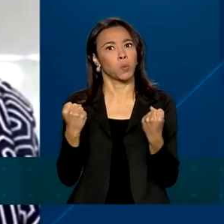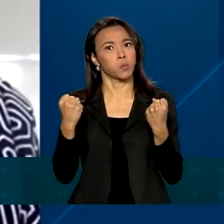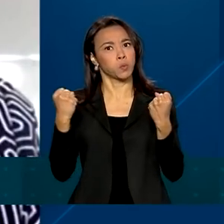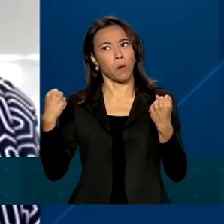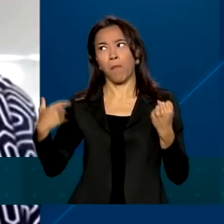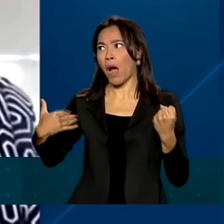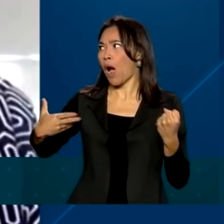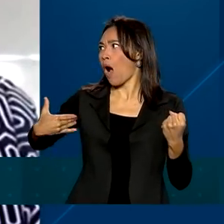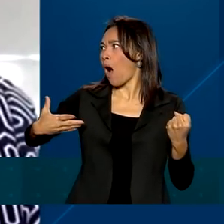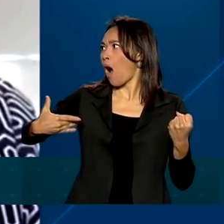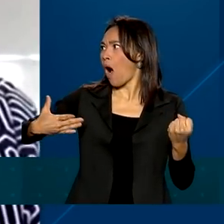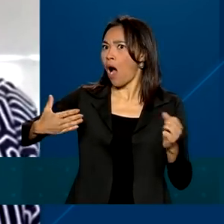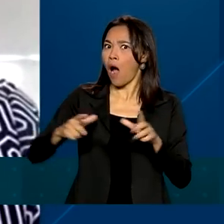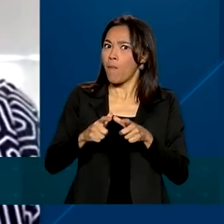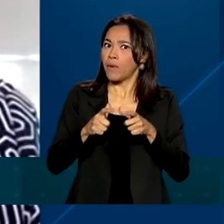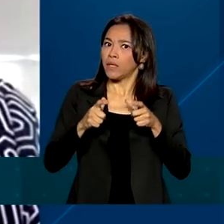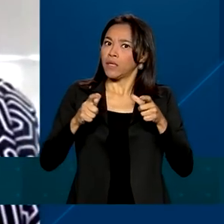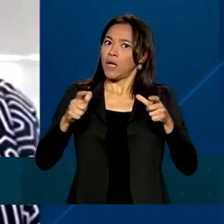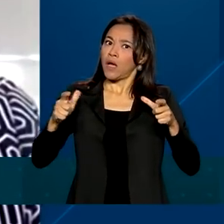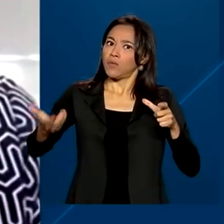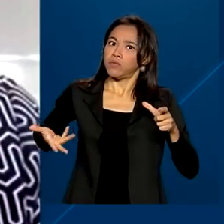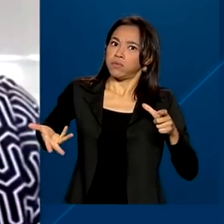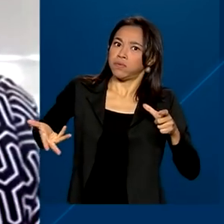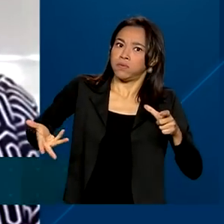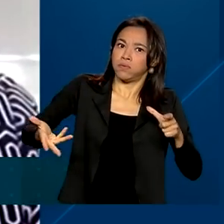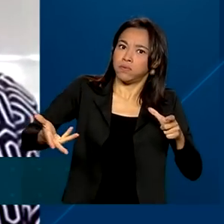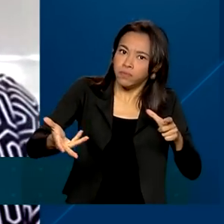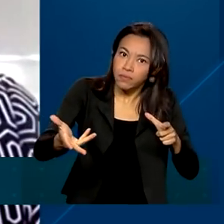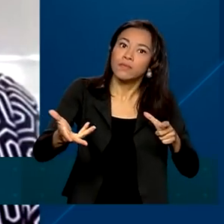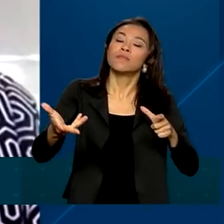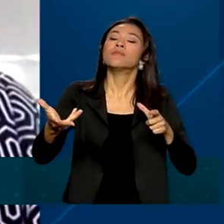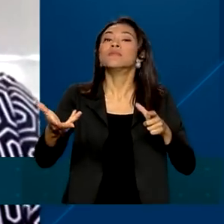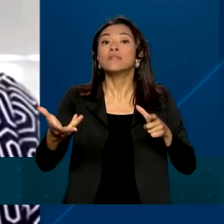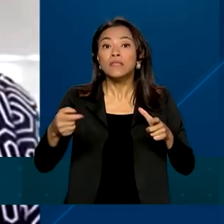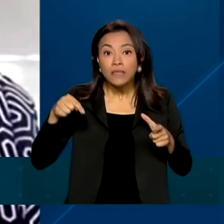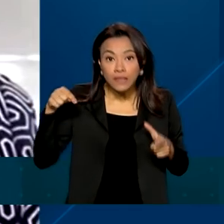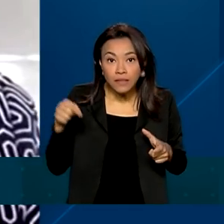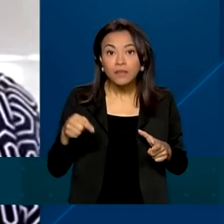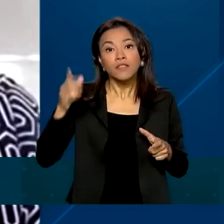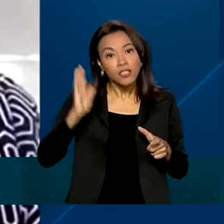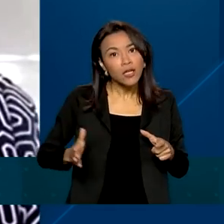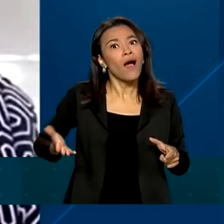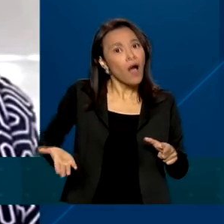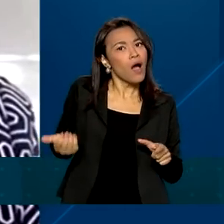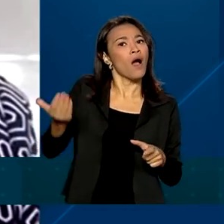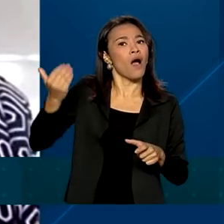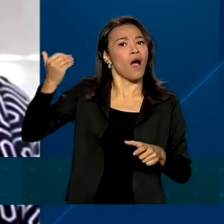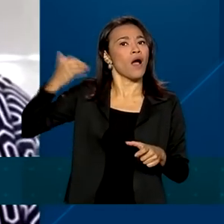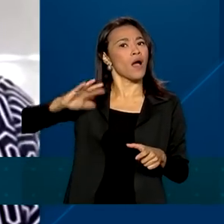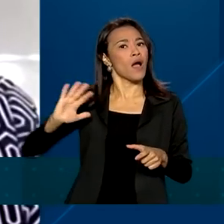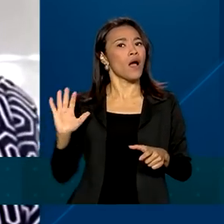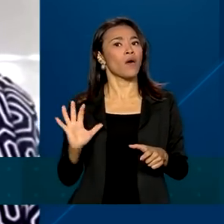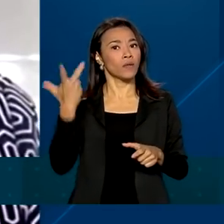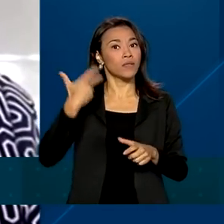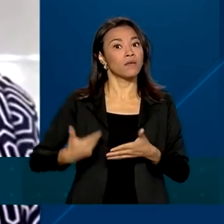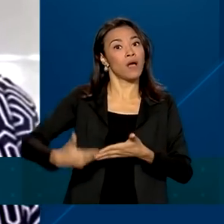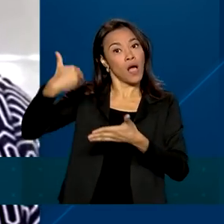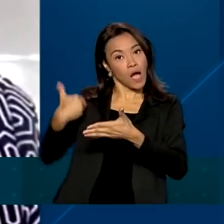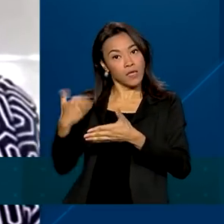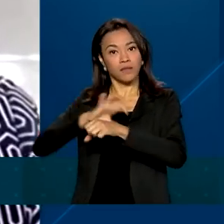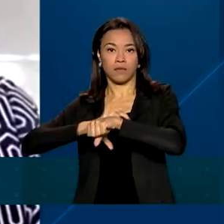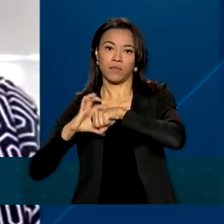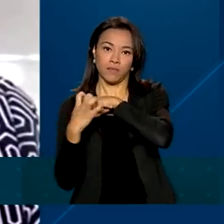últimos meses, em função dessa aceleração e a aceleração que já vinha acontecendo no pós-pandemia, que foi